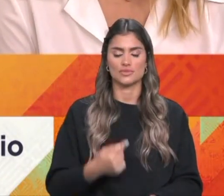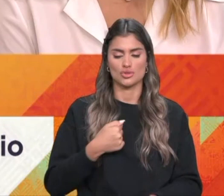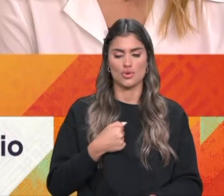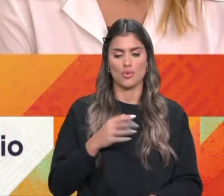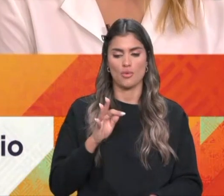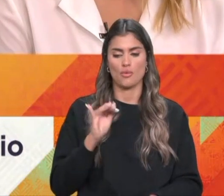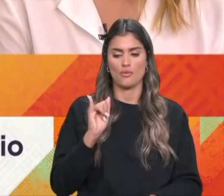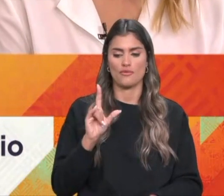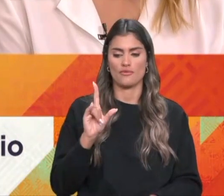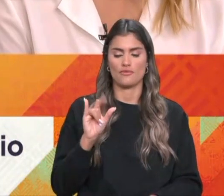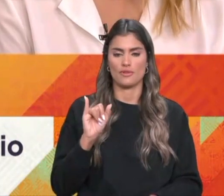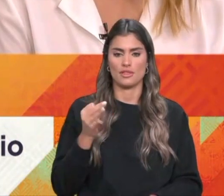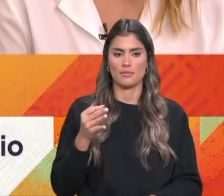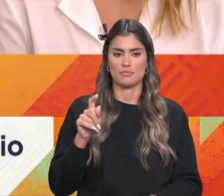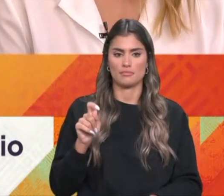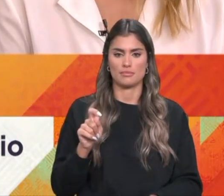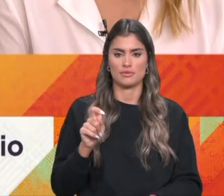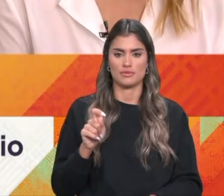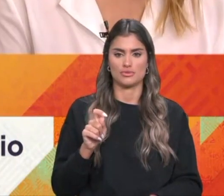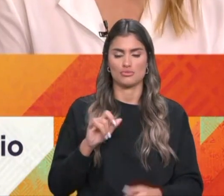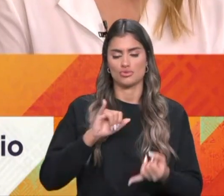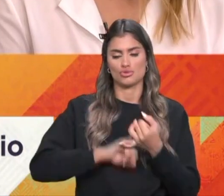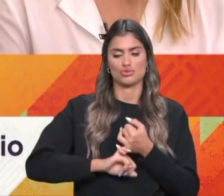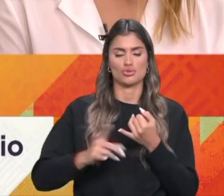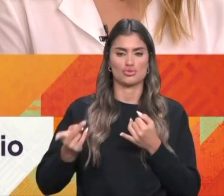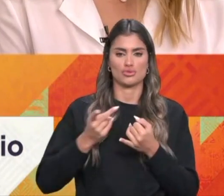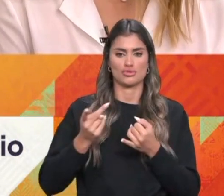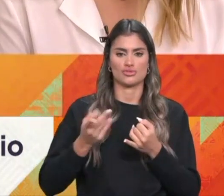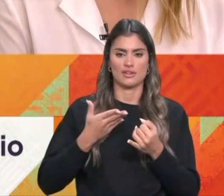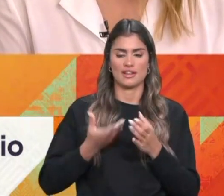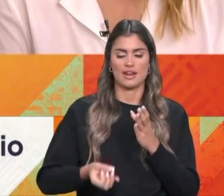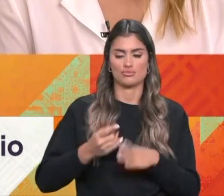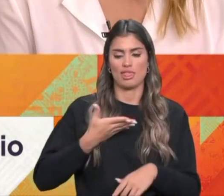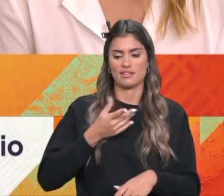somos dois sócios fundadores, fundamos a Dayfield em dezembro de 2010.